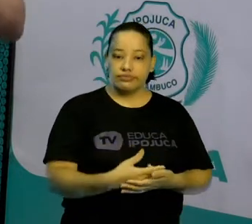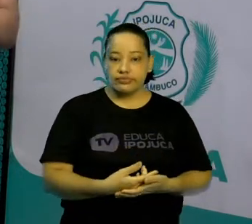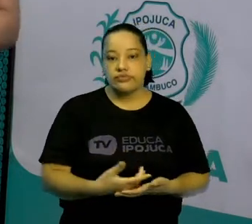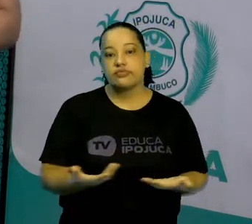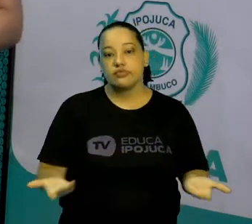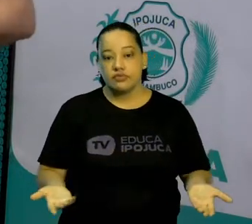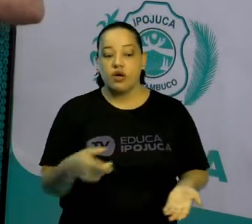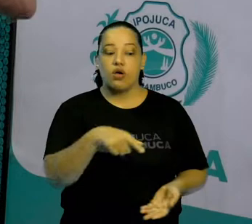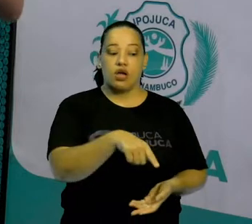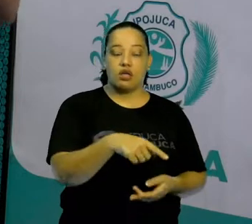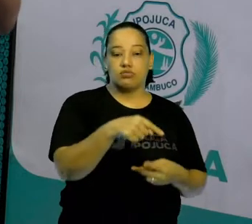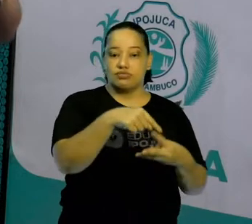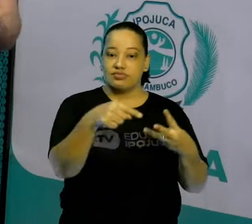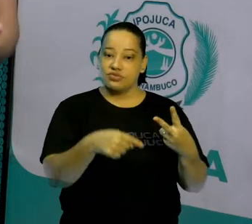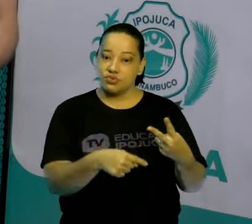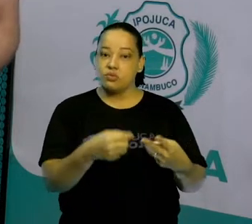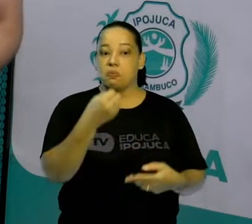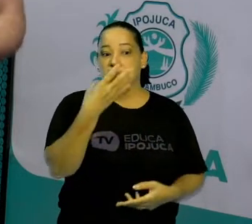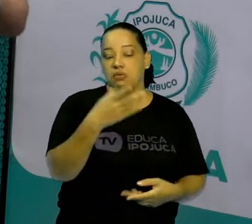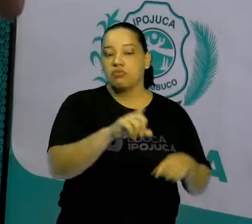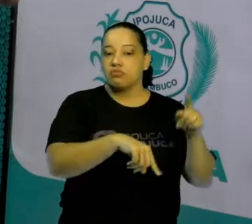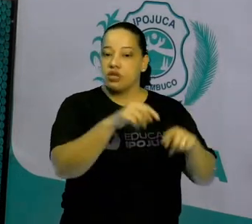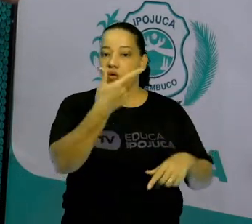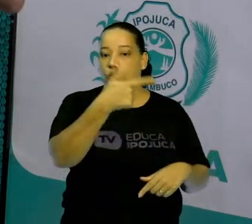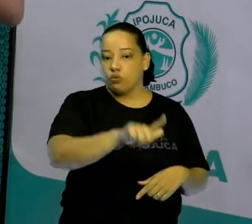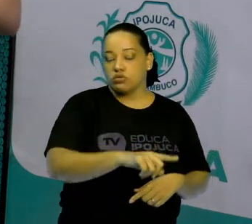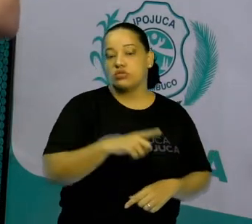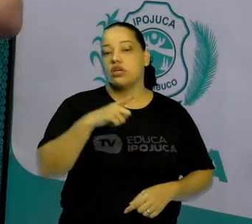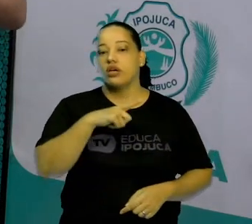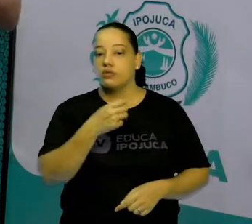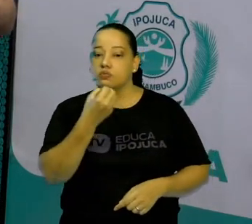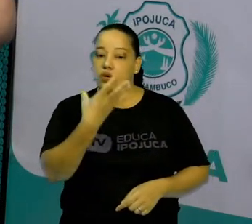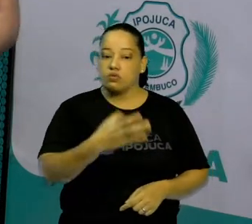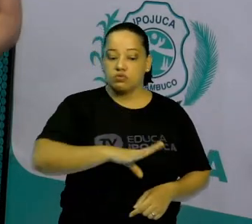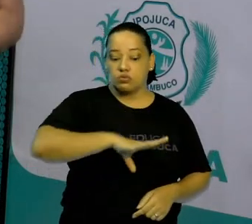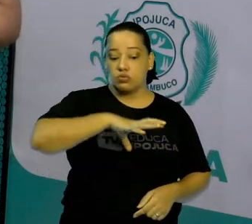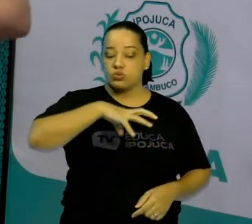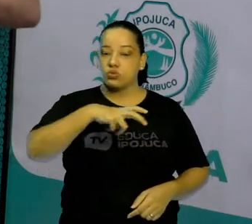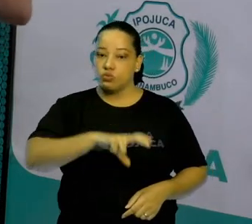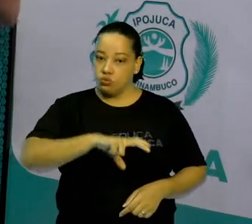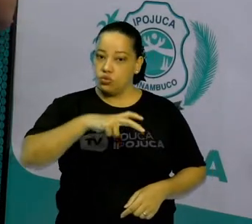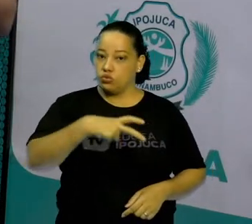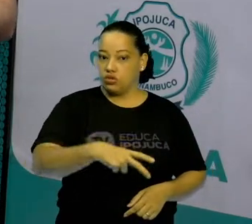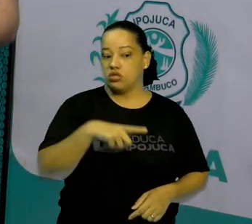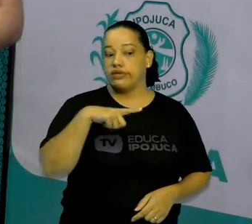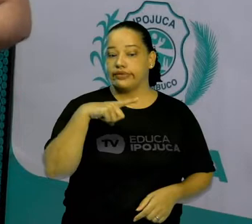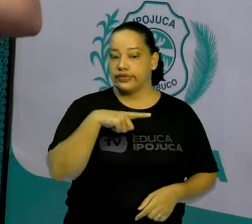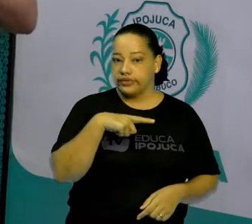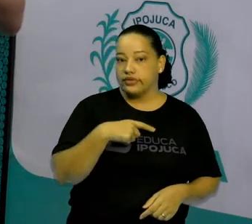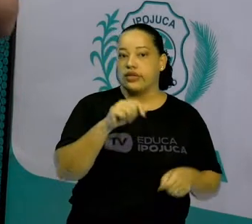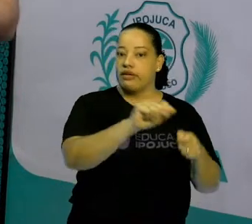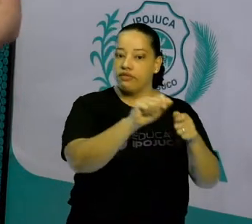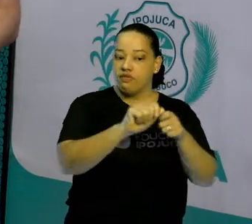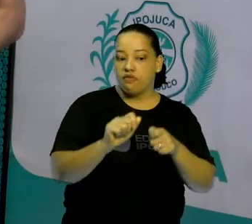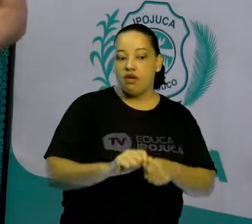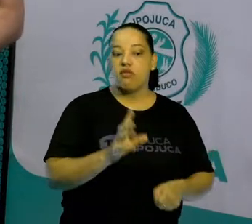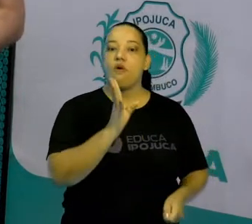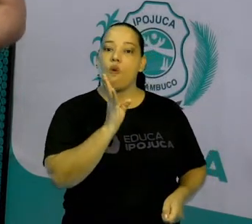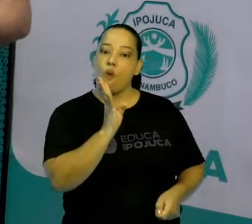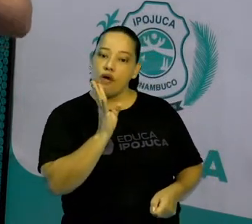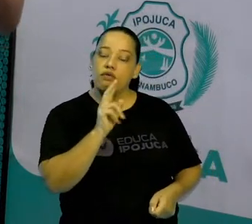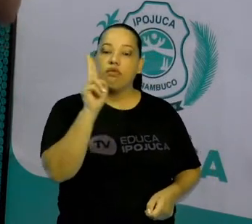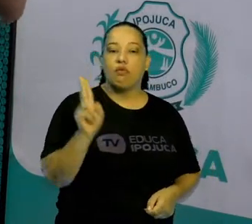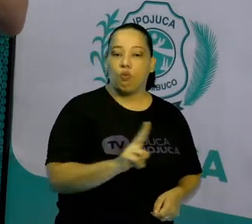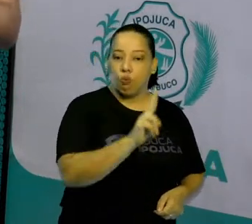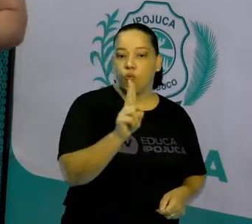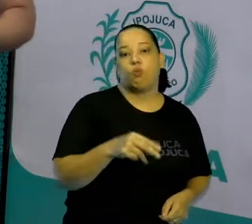equipamentos, entre outros, que os portugueses tinham controle, tinham capacidade de fabricar e conhecimento para utilizar,